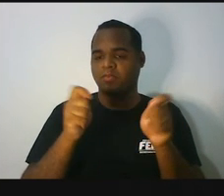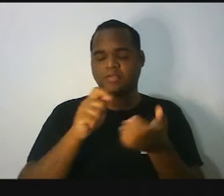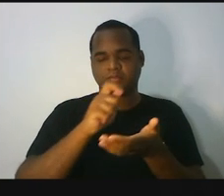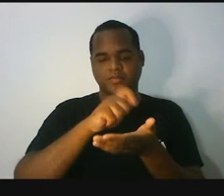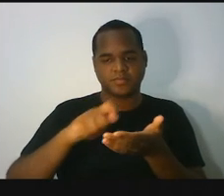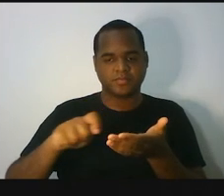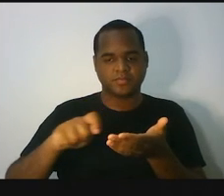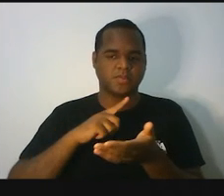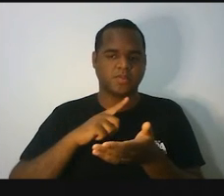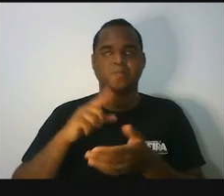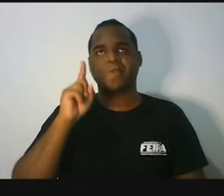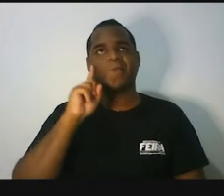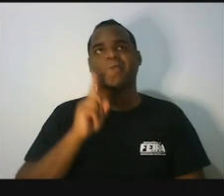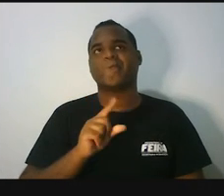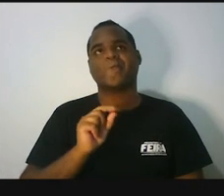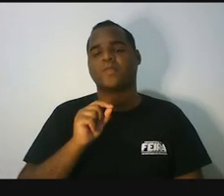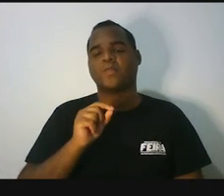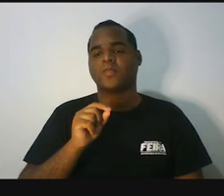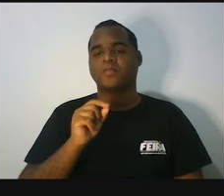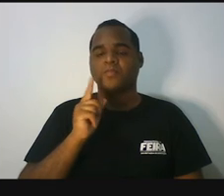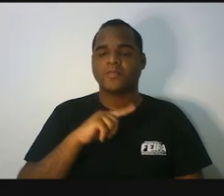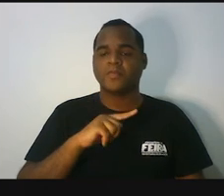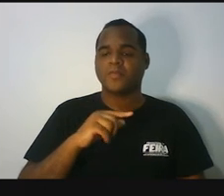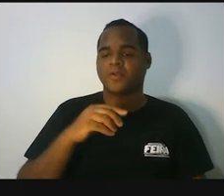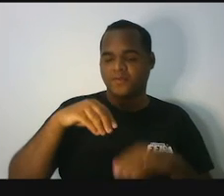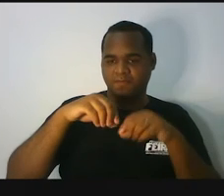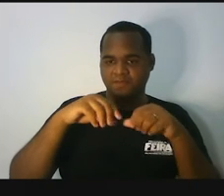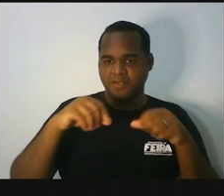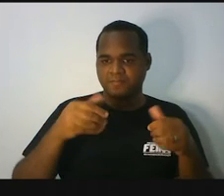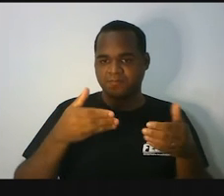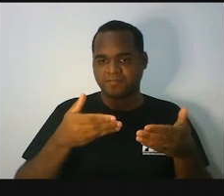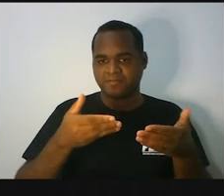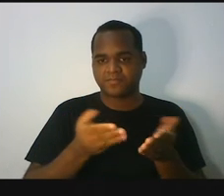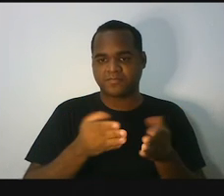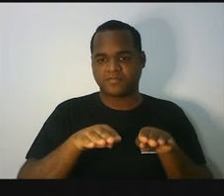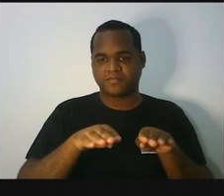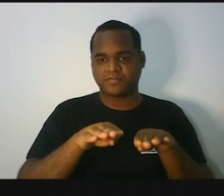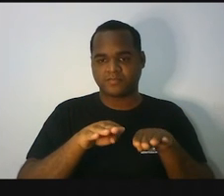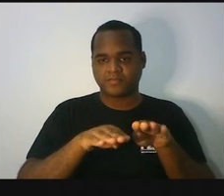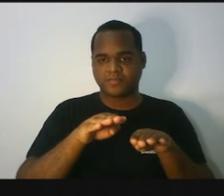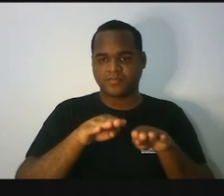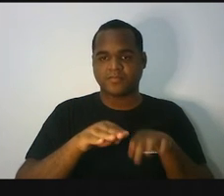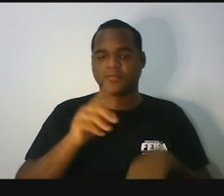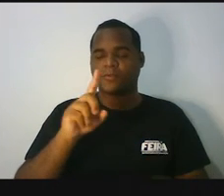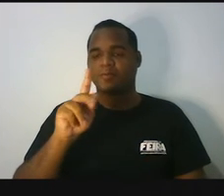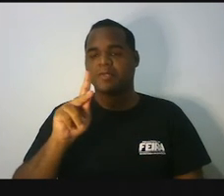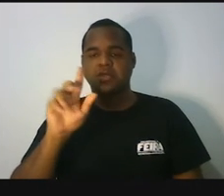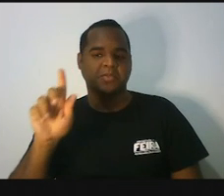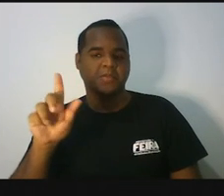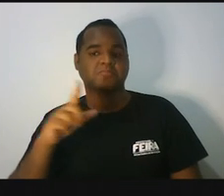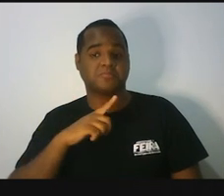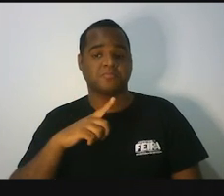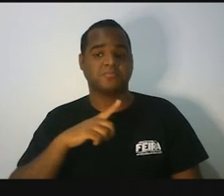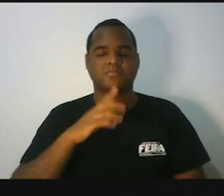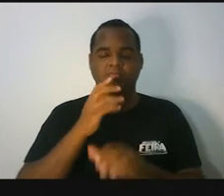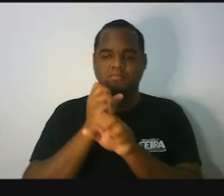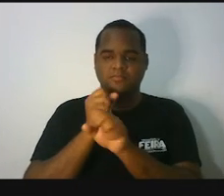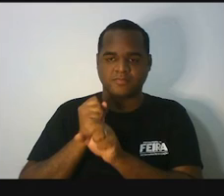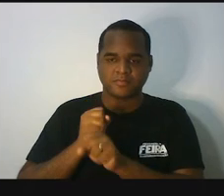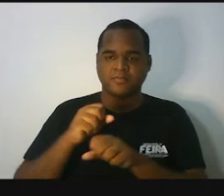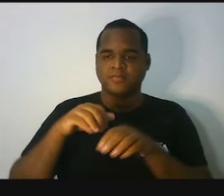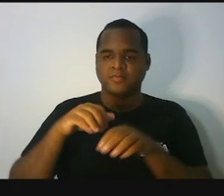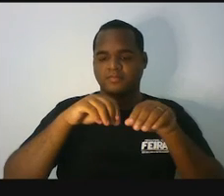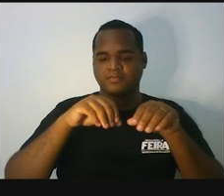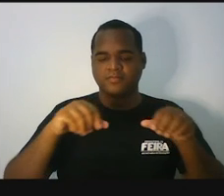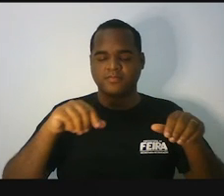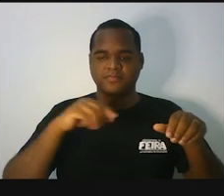ali sei lá digamos que a gente vai medir farinha né? Então você bota um pezinho de um quilo nesse prato e vai colocando farinha né?